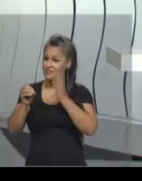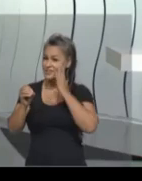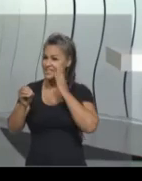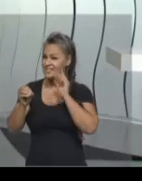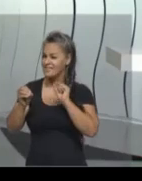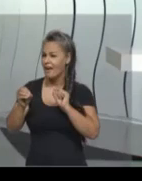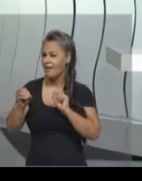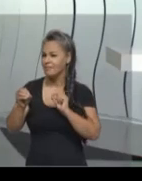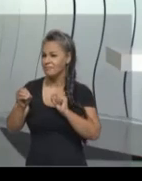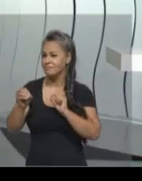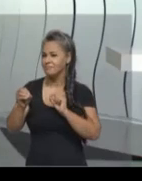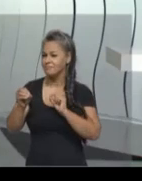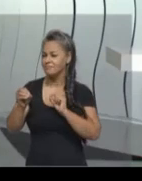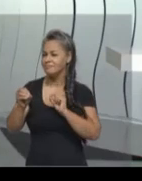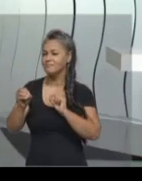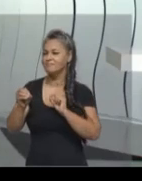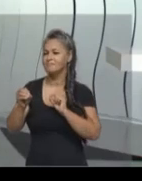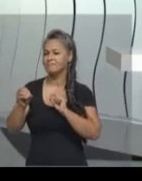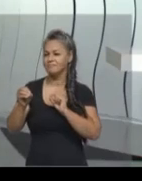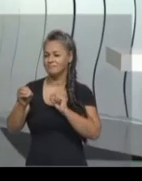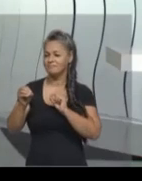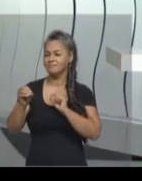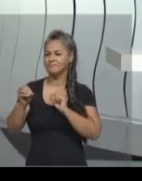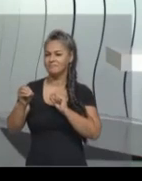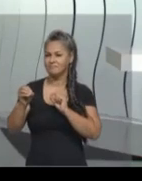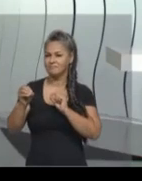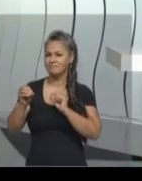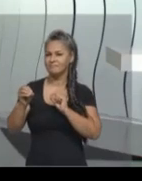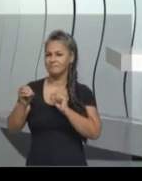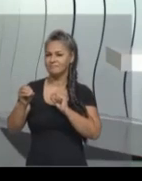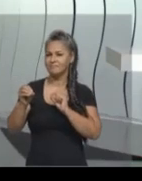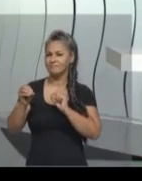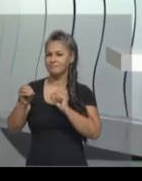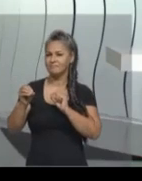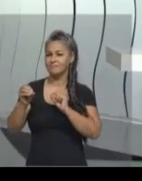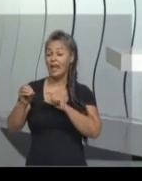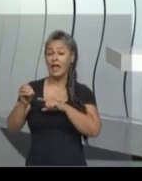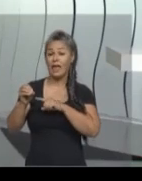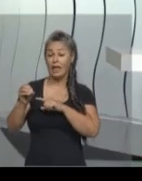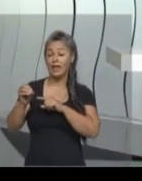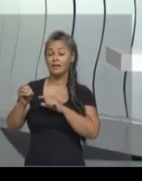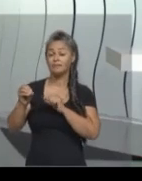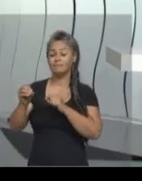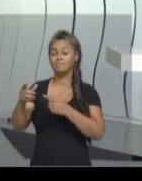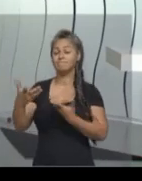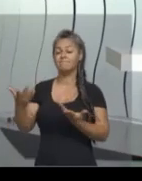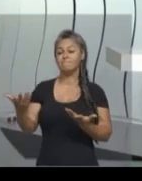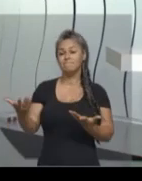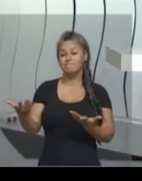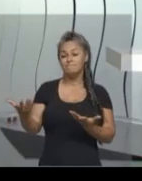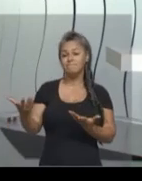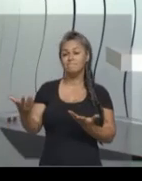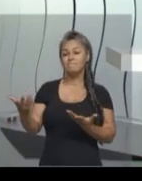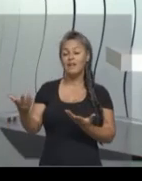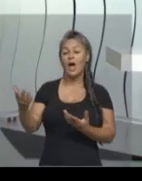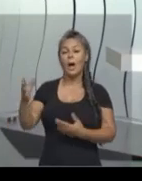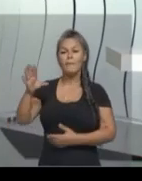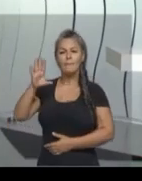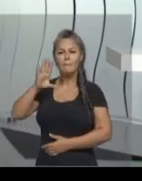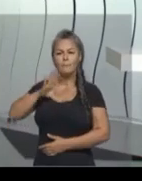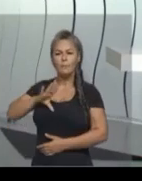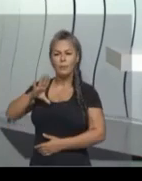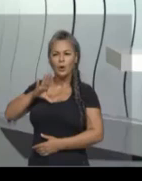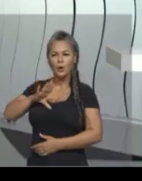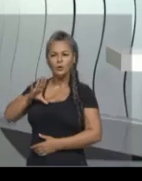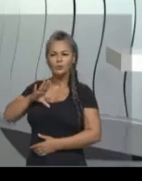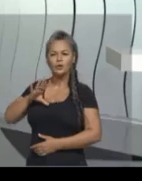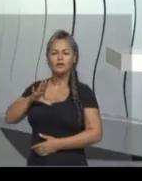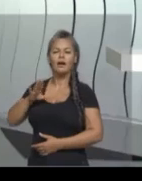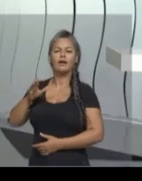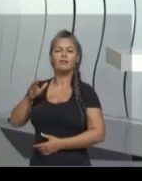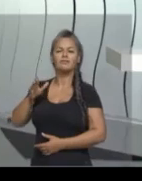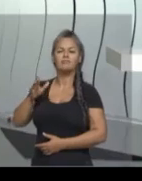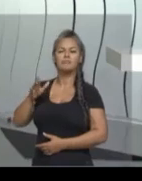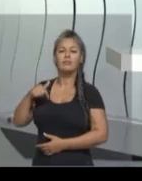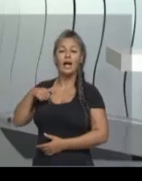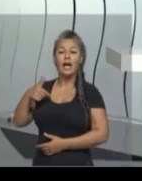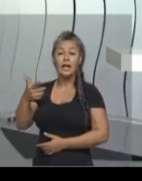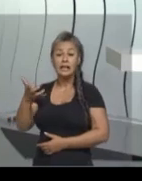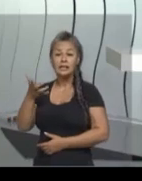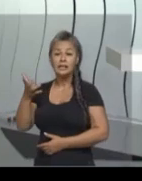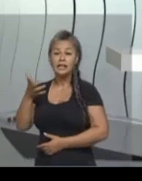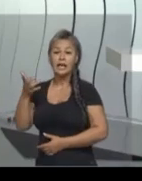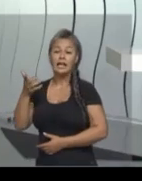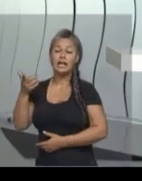Essa Revolução conseguiu que Portugal se transformasse numa monarquia